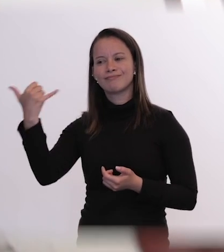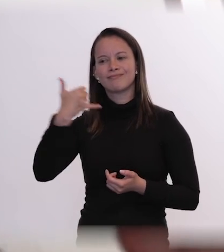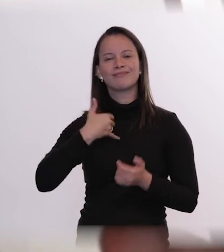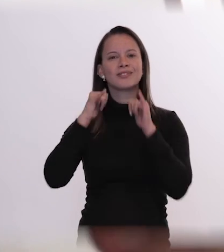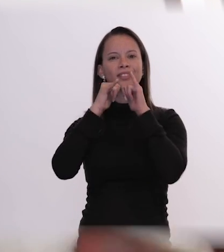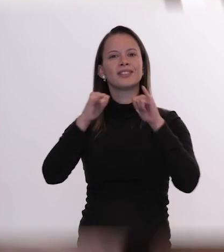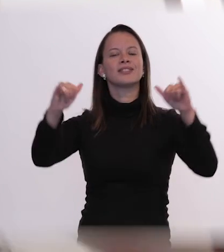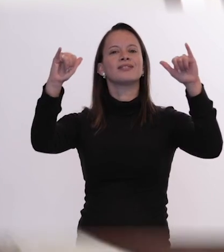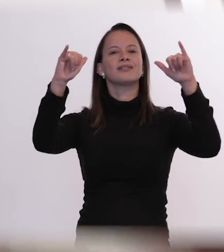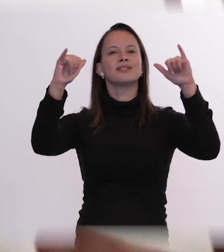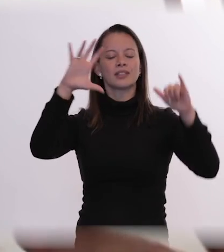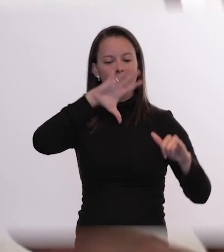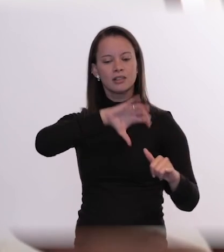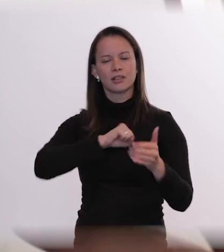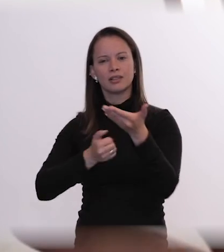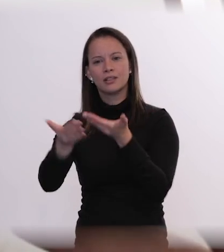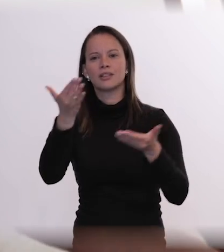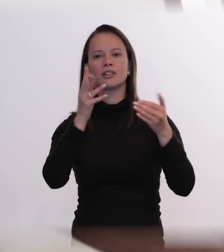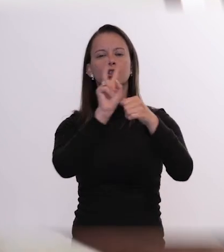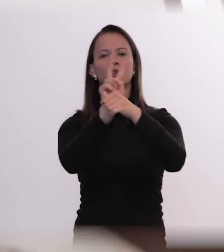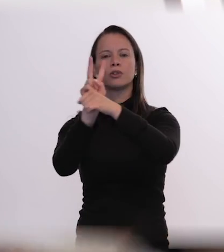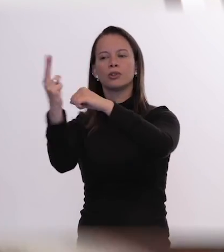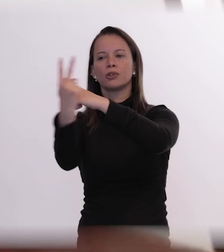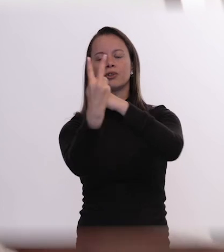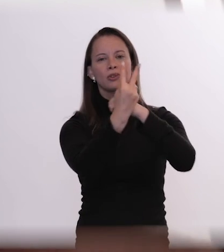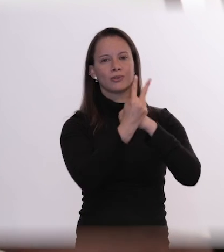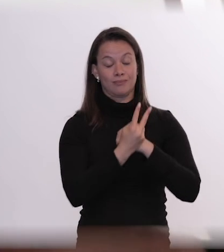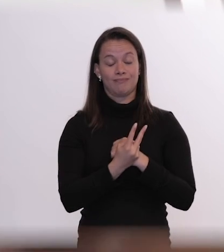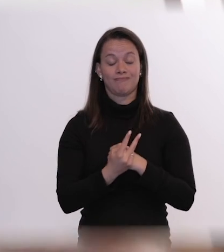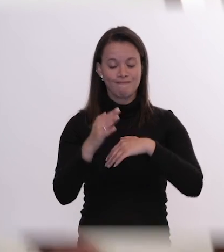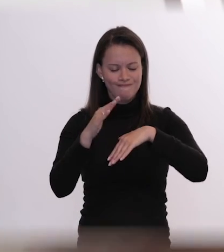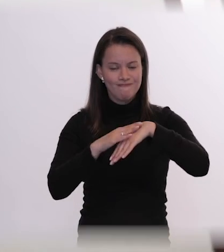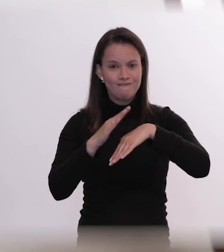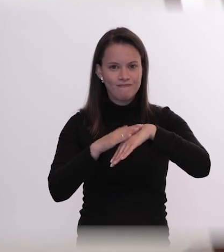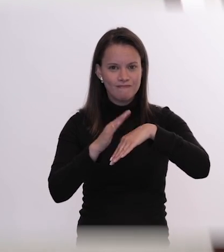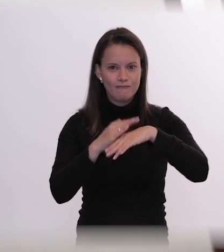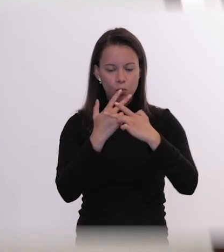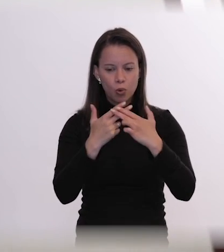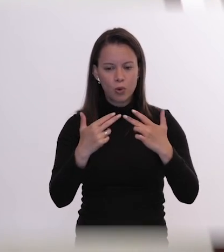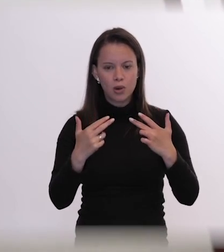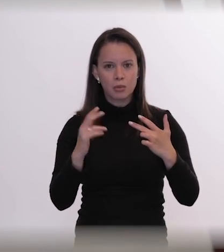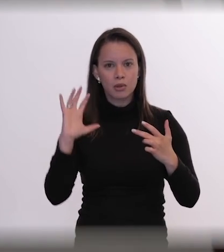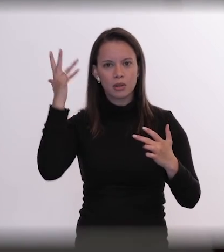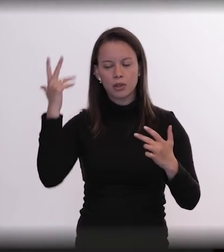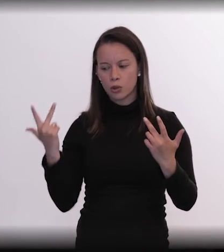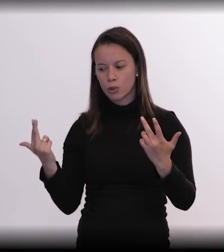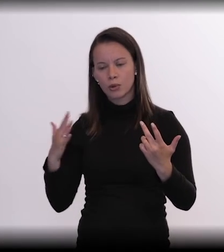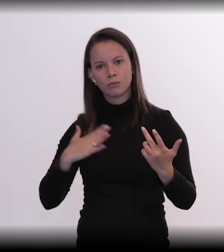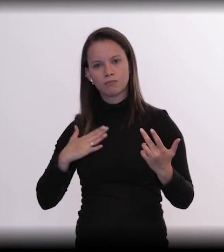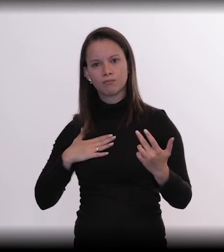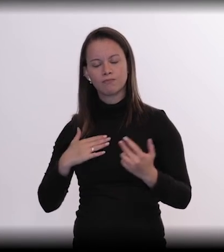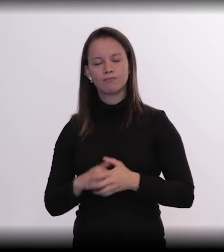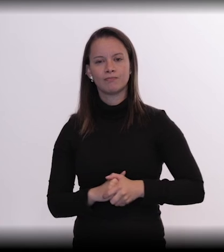cuidem-se amem-se façam algo para que não aconteça o que eu fiz com os outros